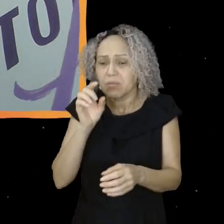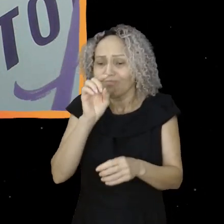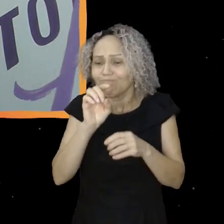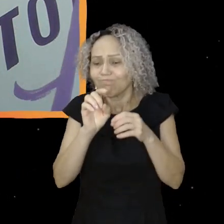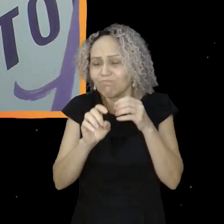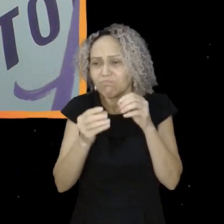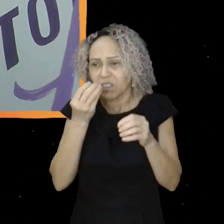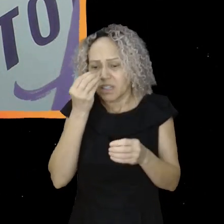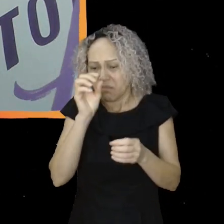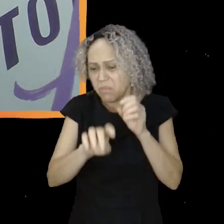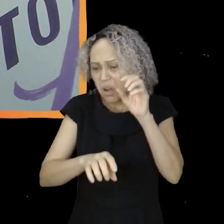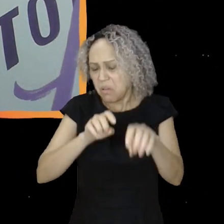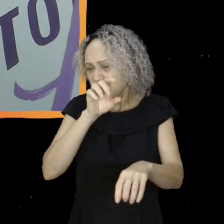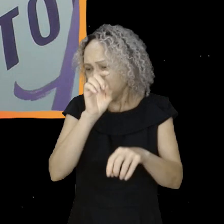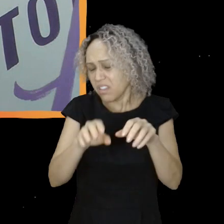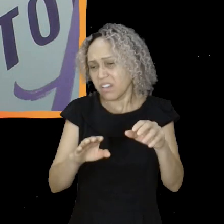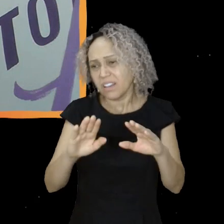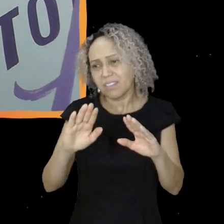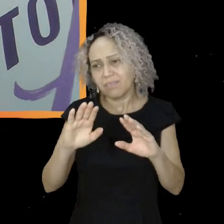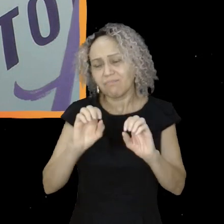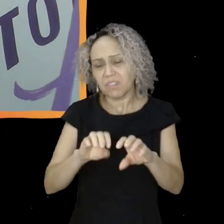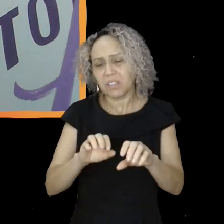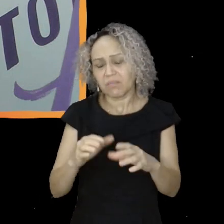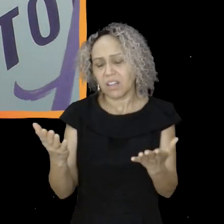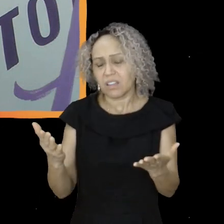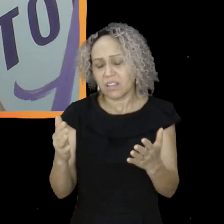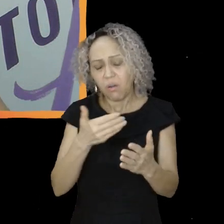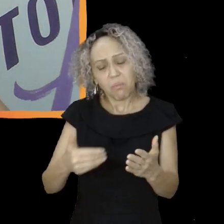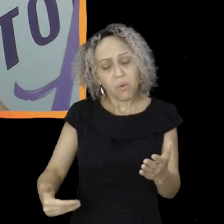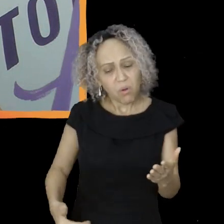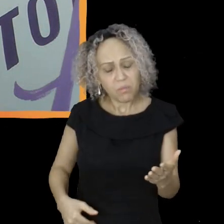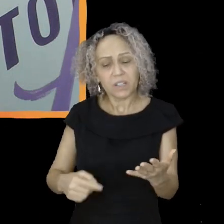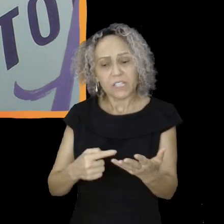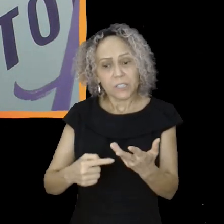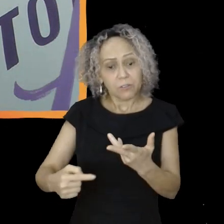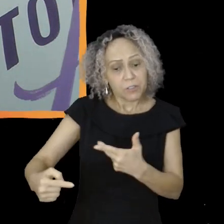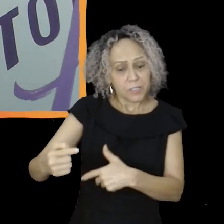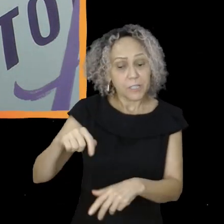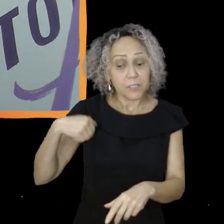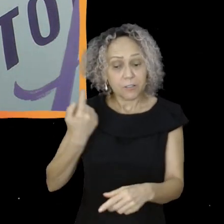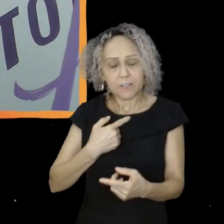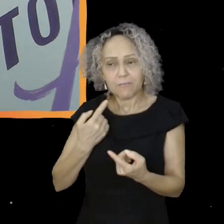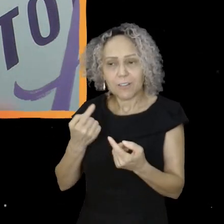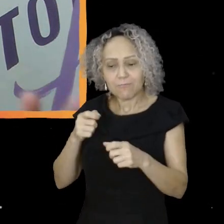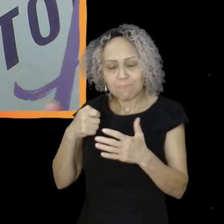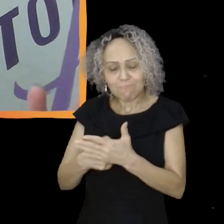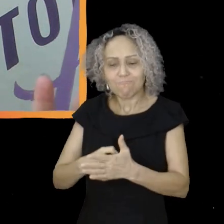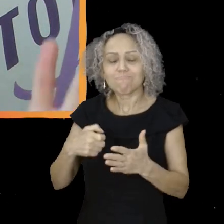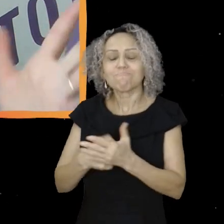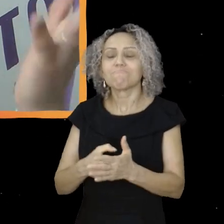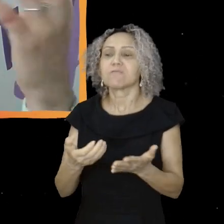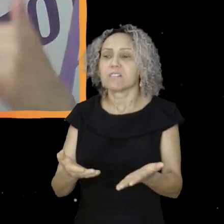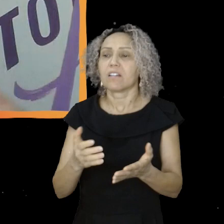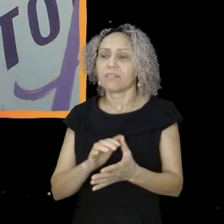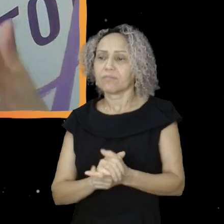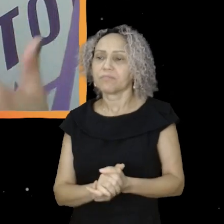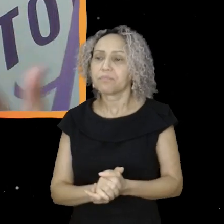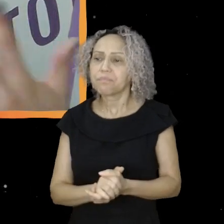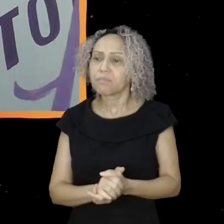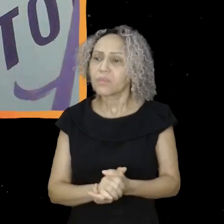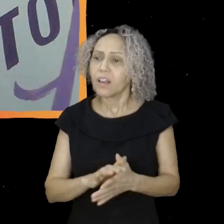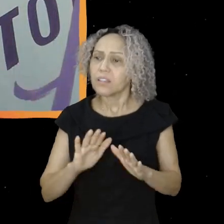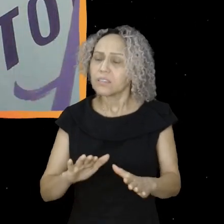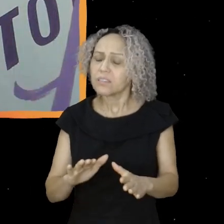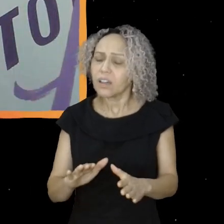um monte de avanços em relação à educação. E daí, de uma hora pra outra, isso parou. A gente começou a